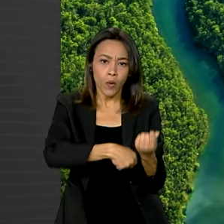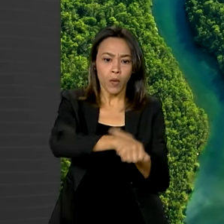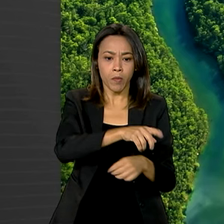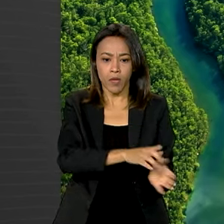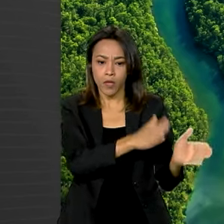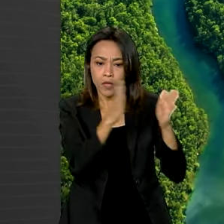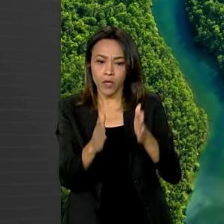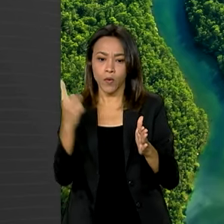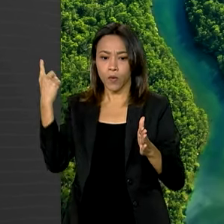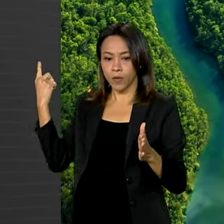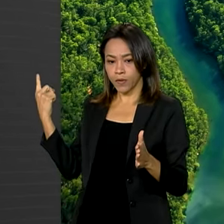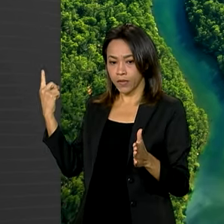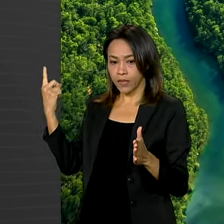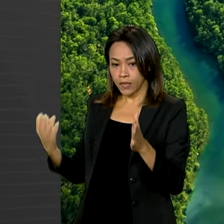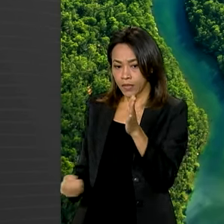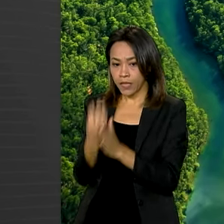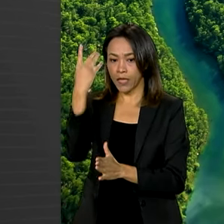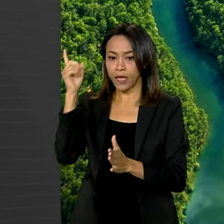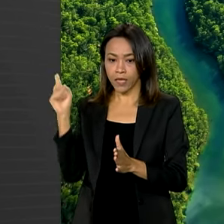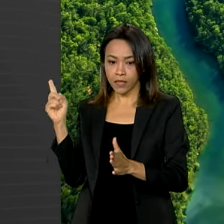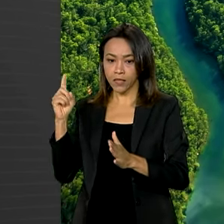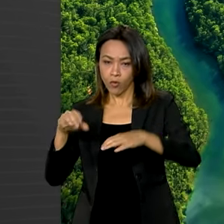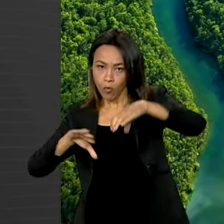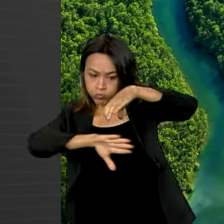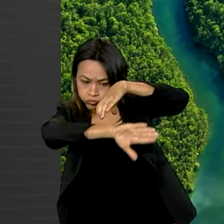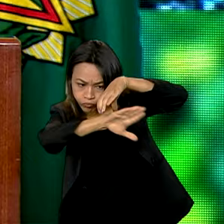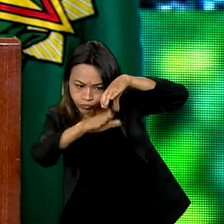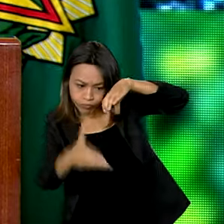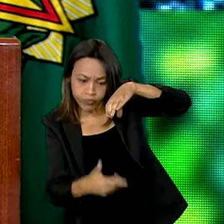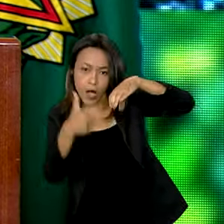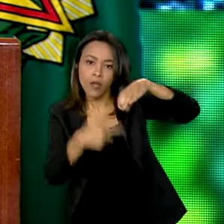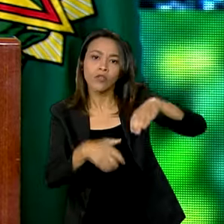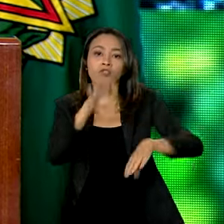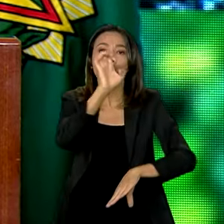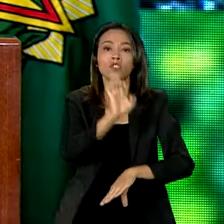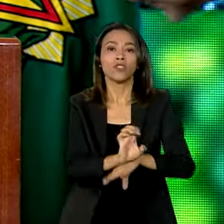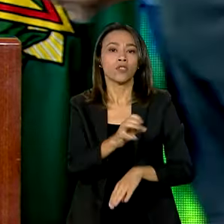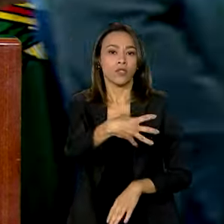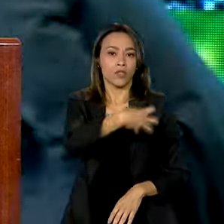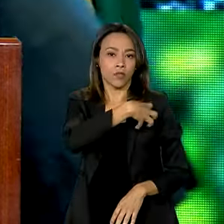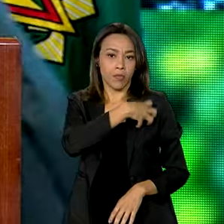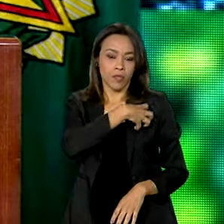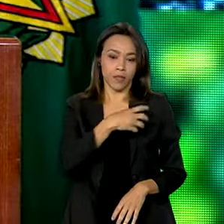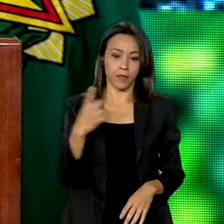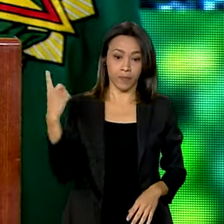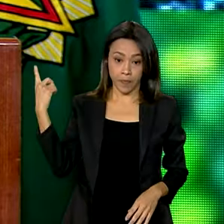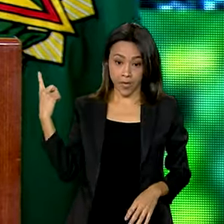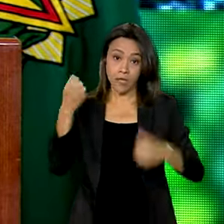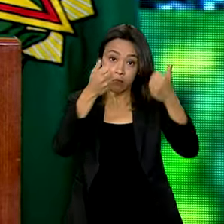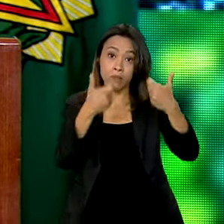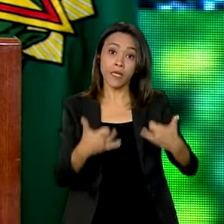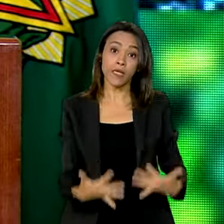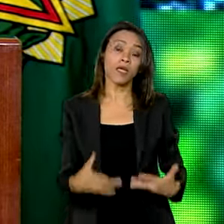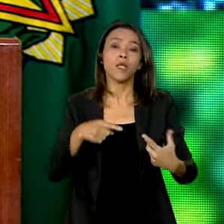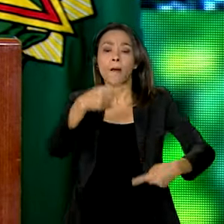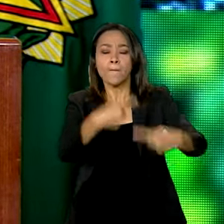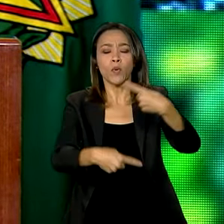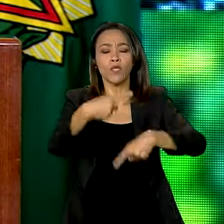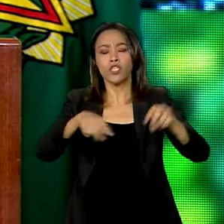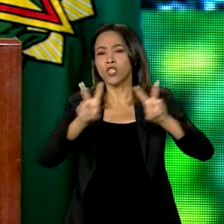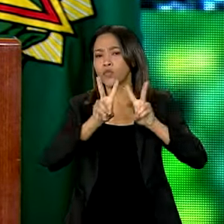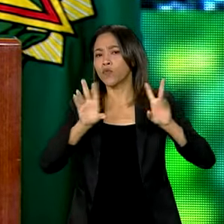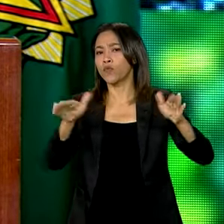Monumento Natural das Cavernas de São Desidério, na Bahia. Fazer política ambiental é fazer também política de